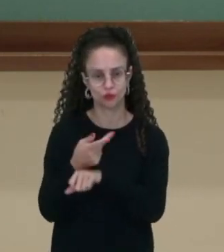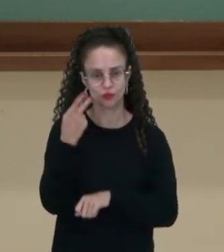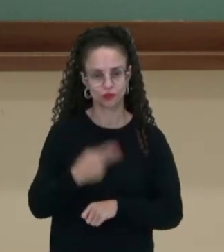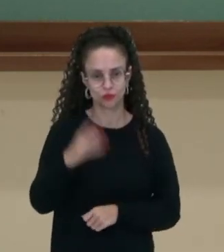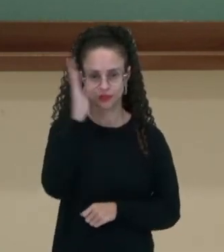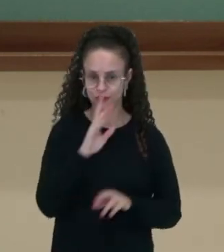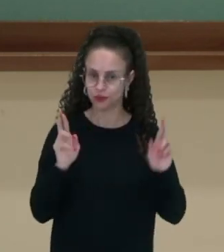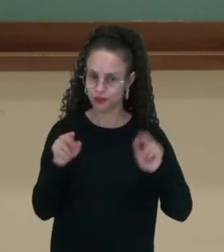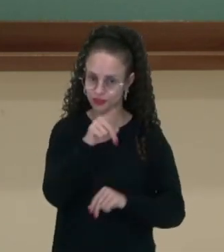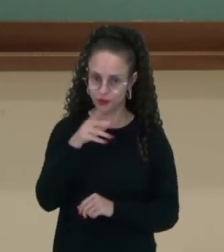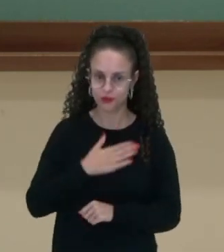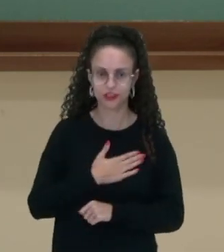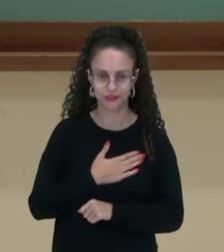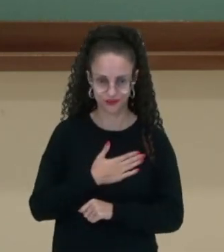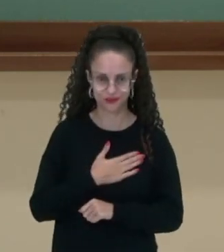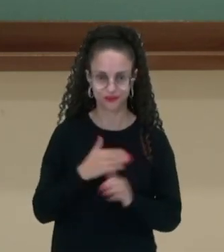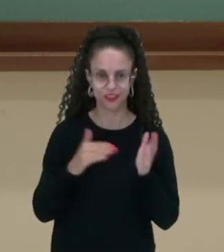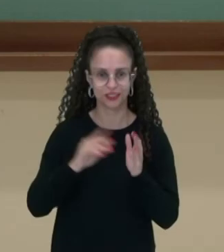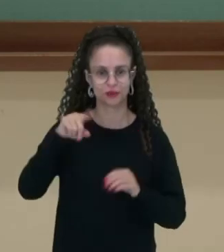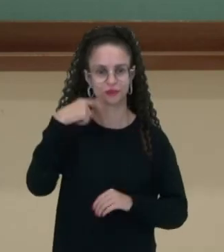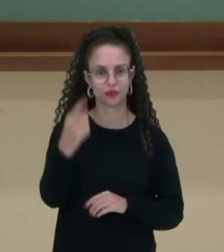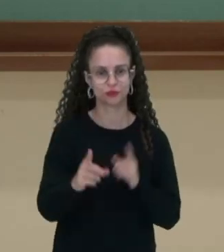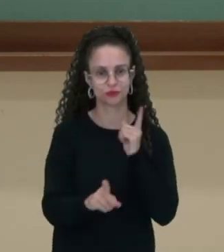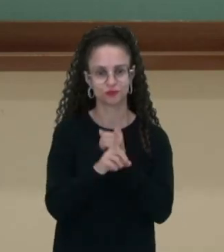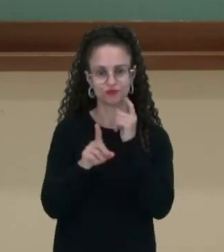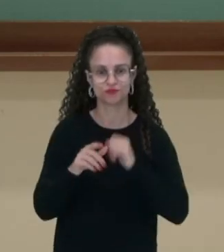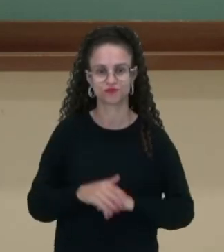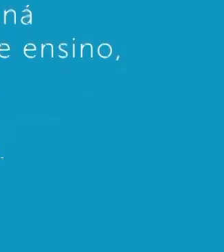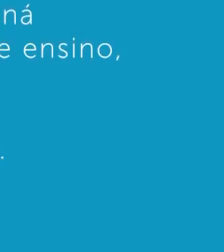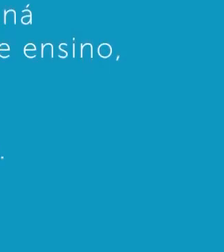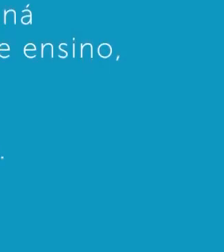Espero que vocês tenham gostado. Até o nosso próximo encontro.